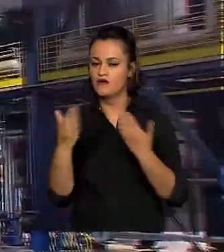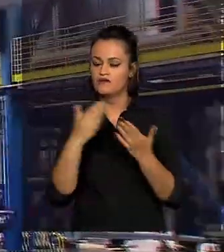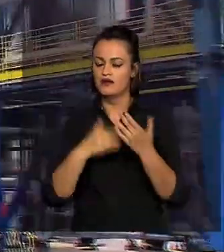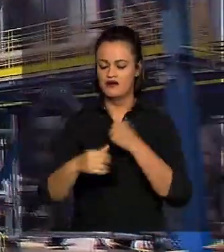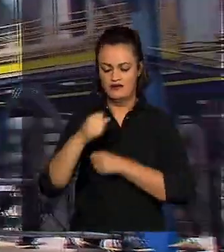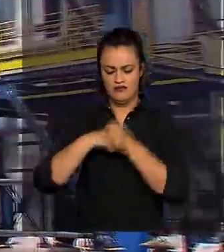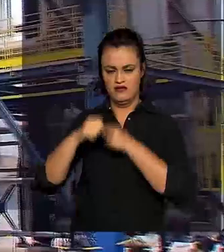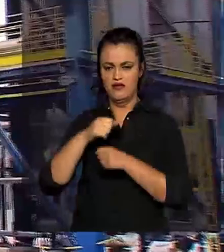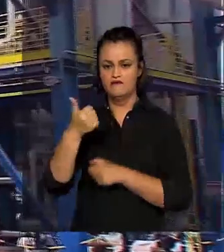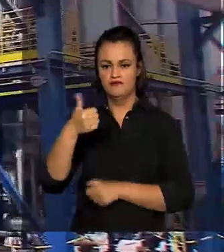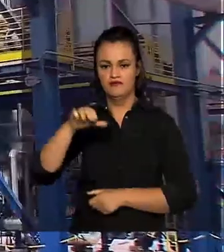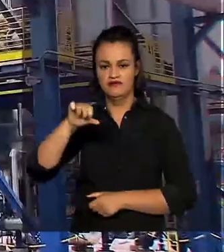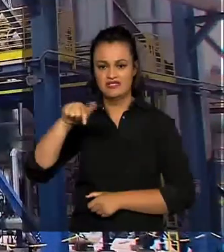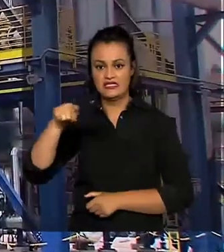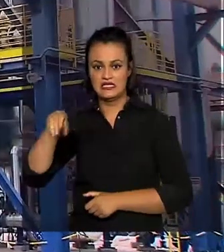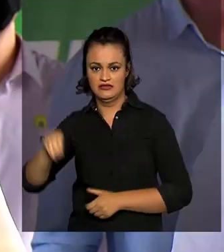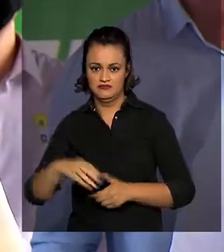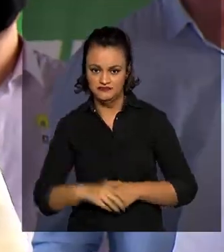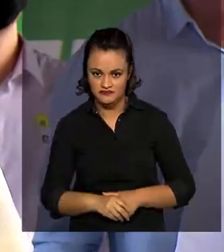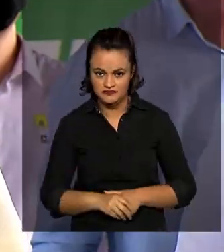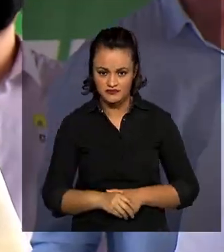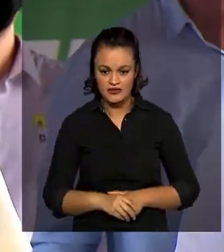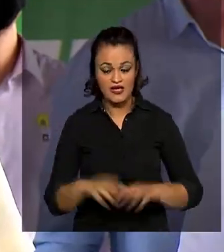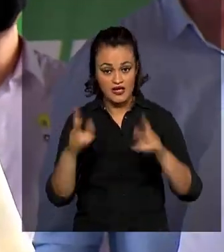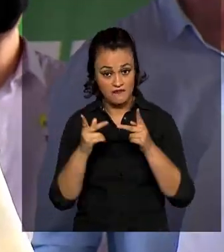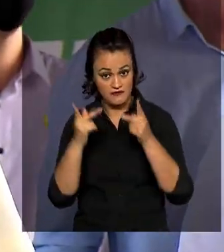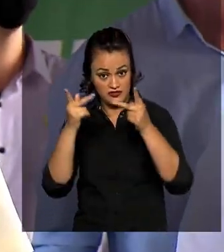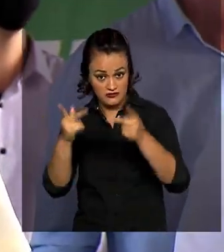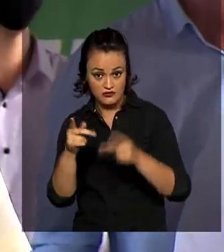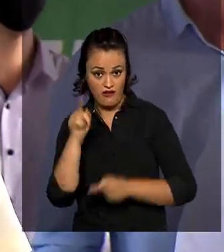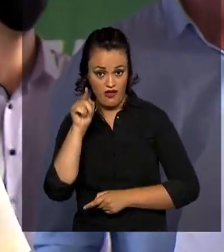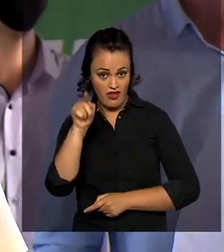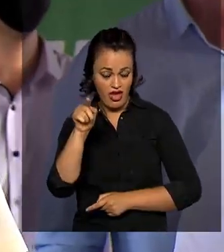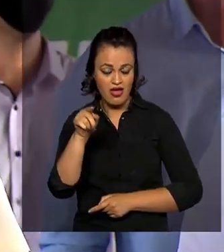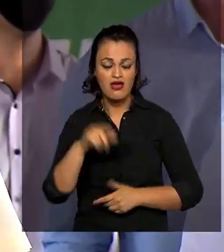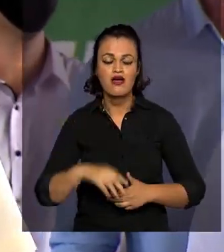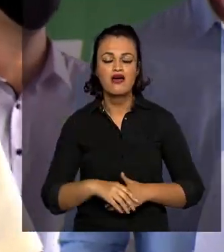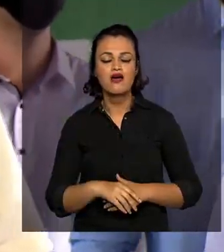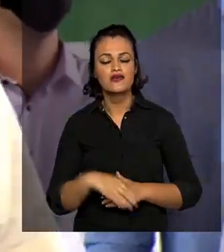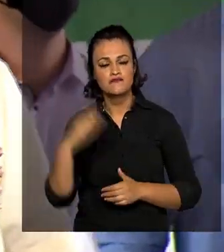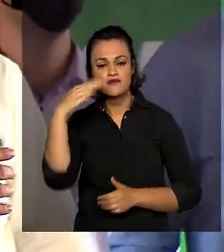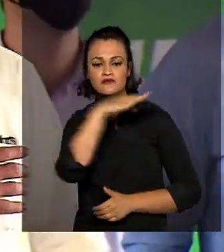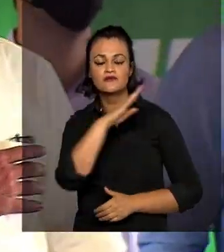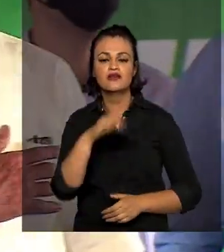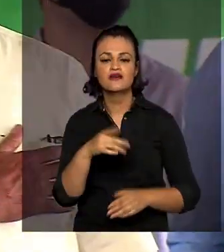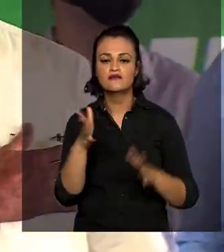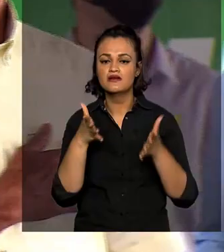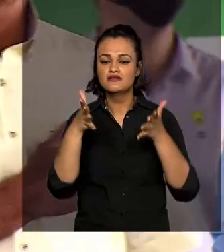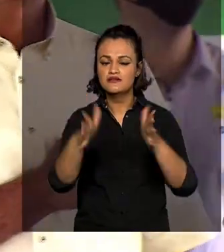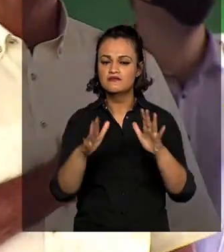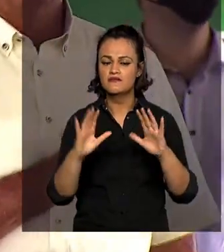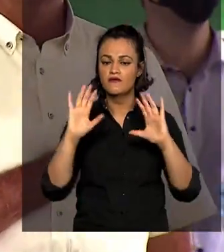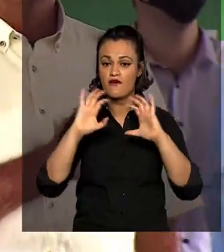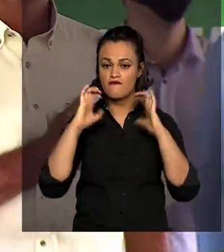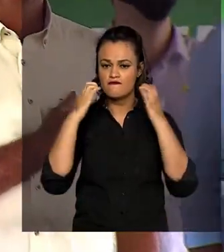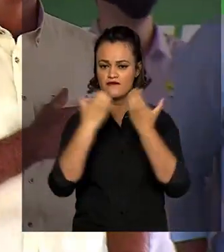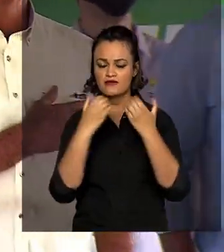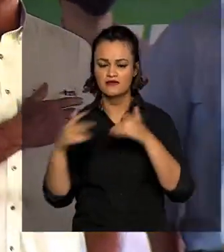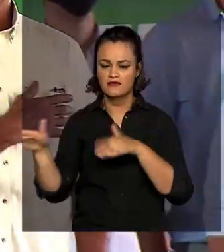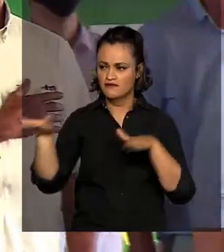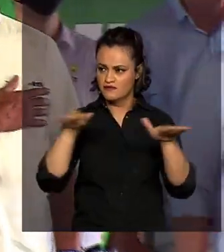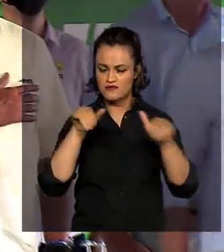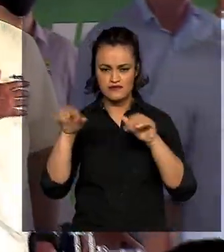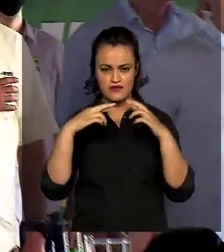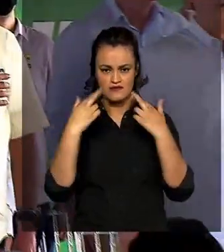de 1970. Depois da visita à usina, o presidente Jair Bolsonaro participou de um evento que reuniu produtores